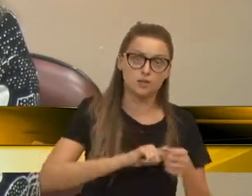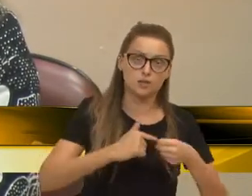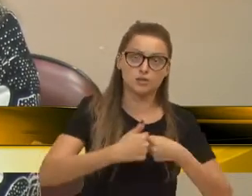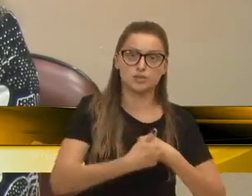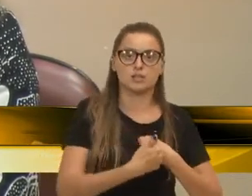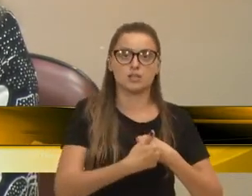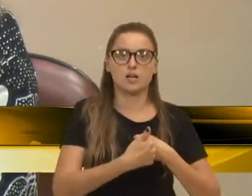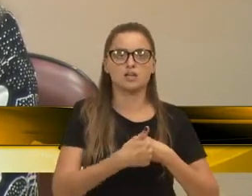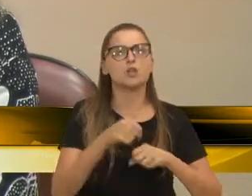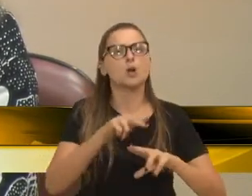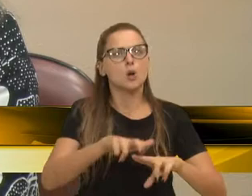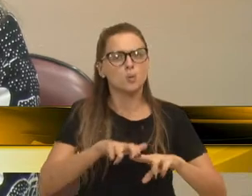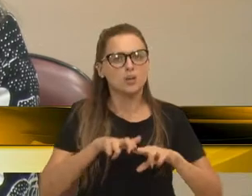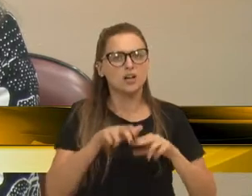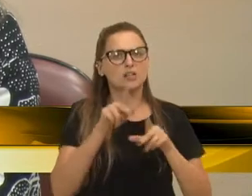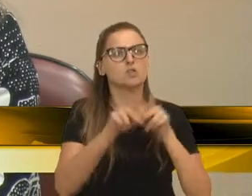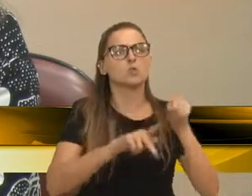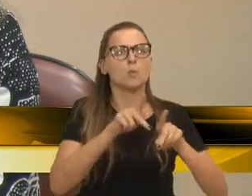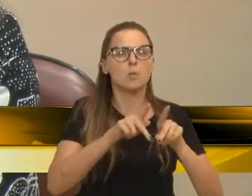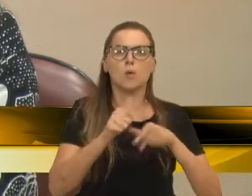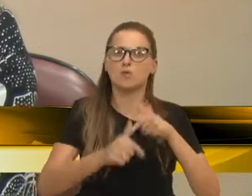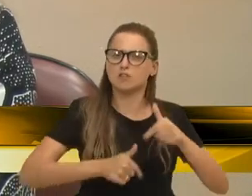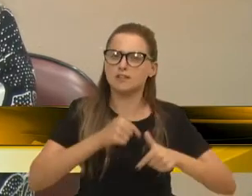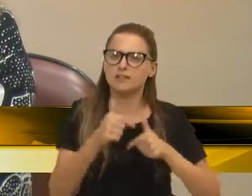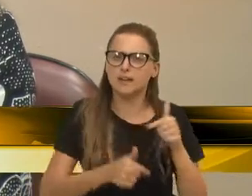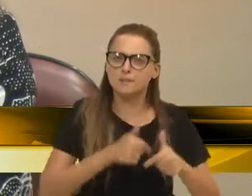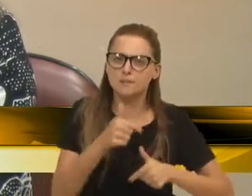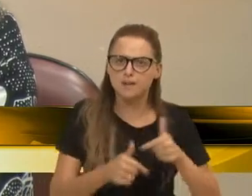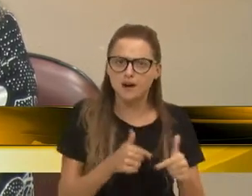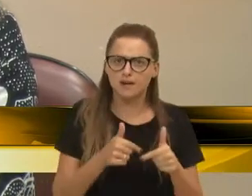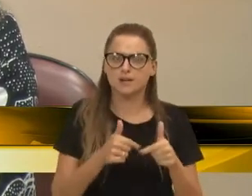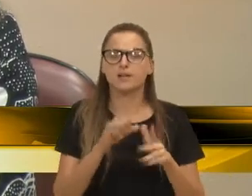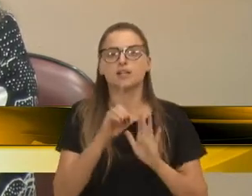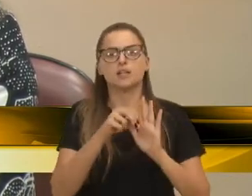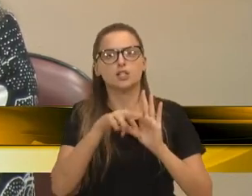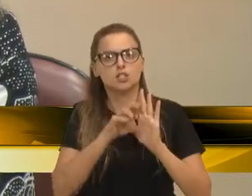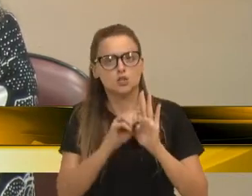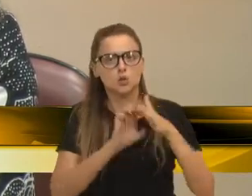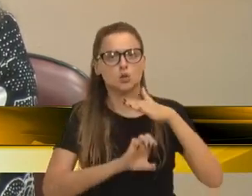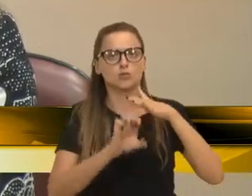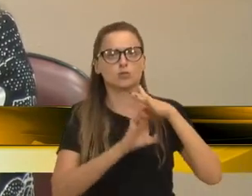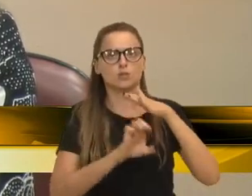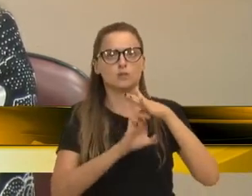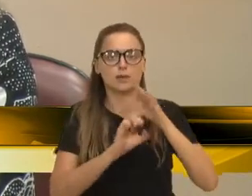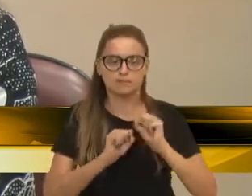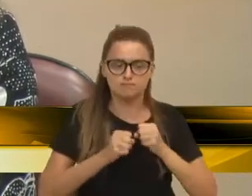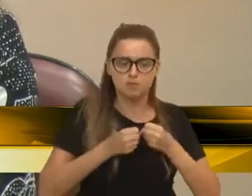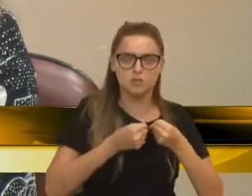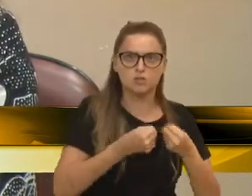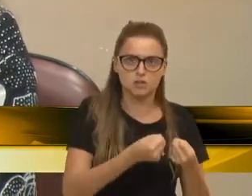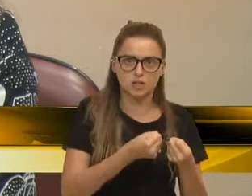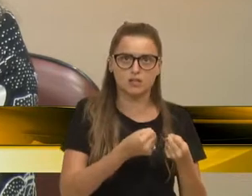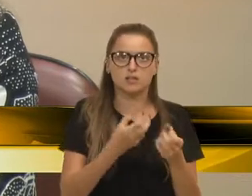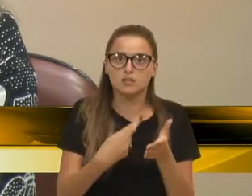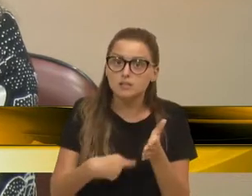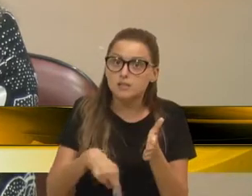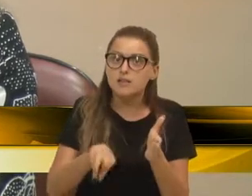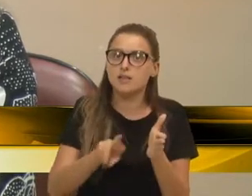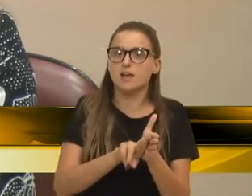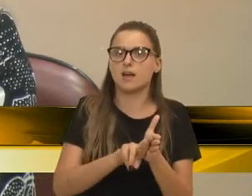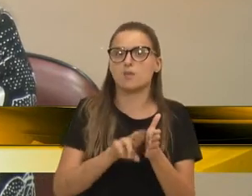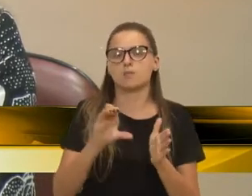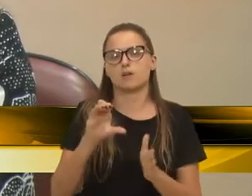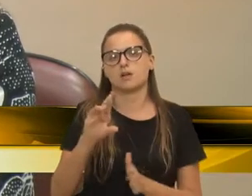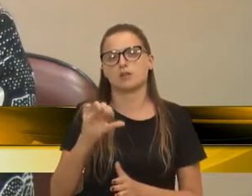por conta de um povo trabalhador e de empresários dedicados, vem se recuperando da